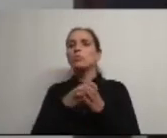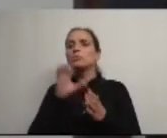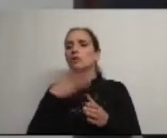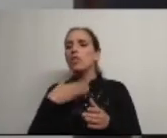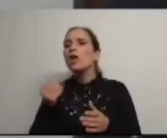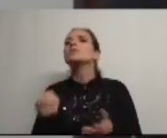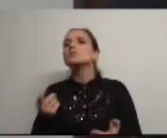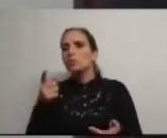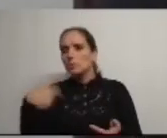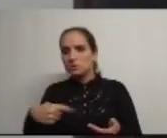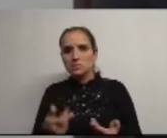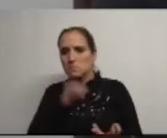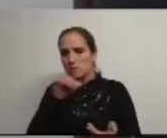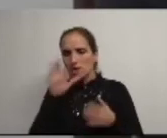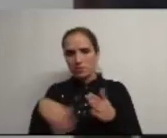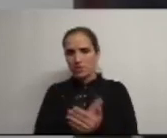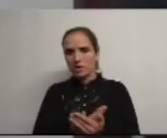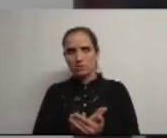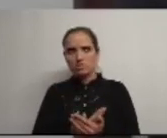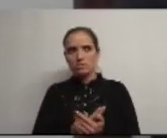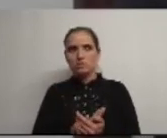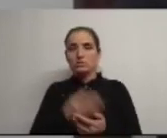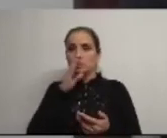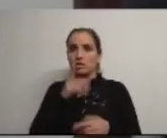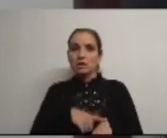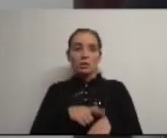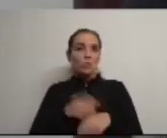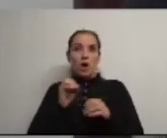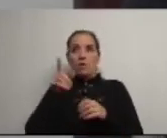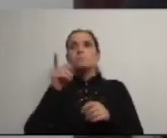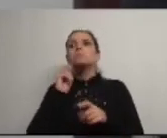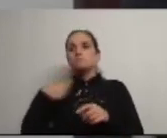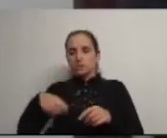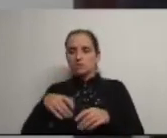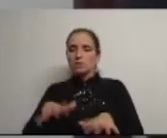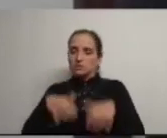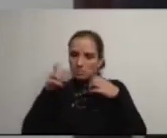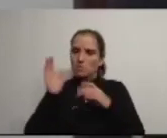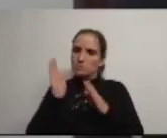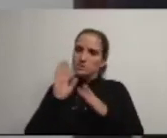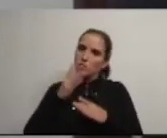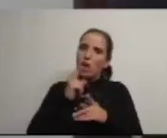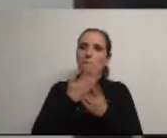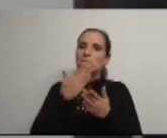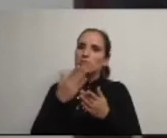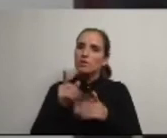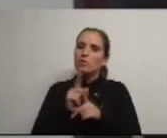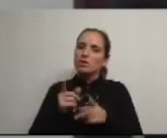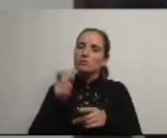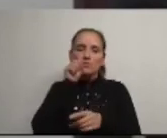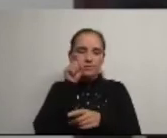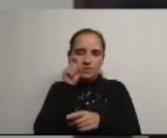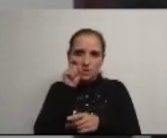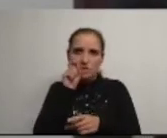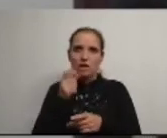Sr. Presidente até agora se não bem em tempo oportuno compete ao Presidente da Assembleia Municipal atuar na defesa da equidade das bancadas da